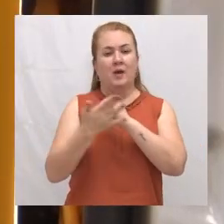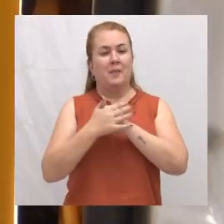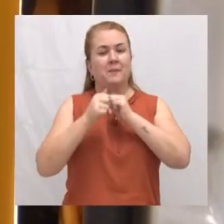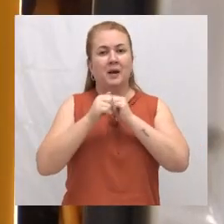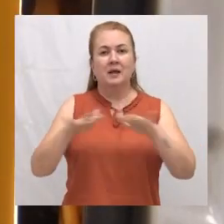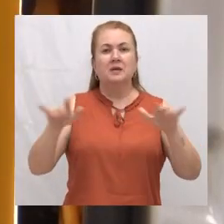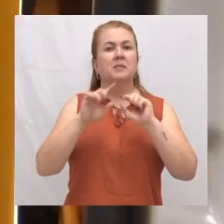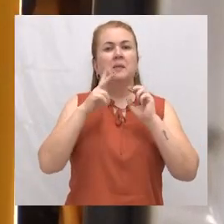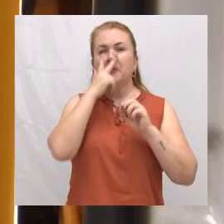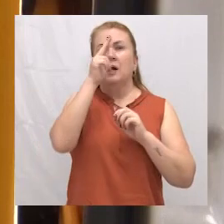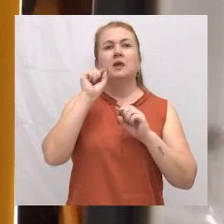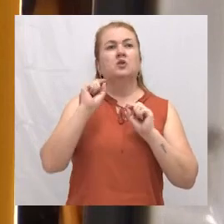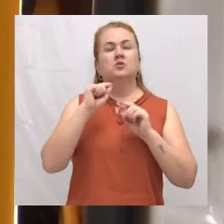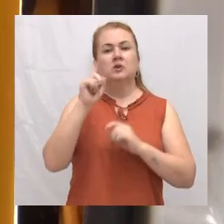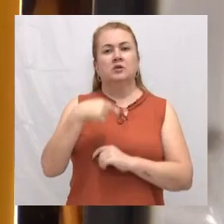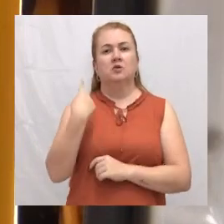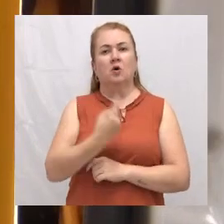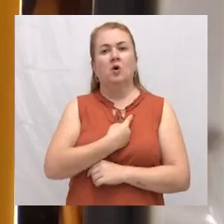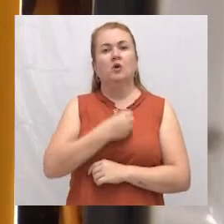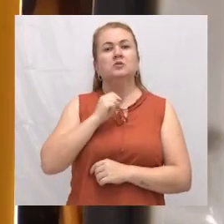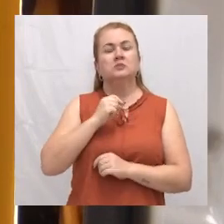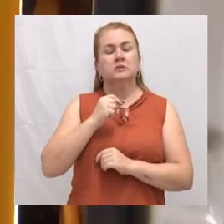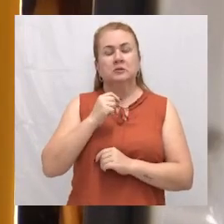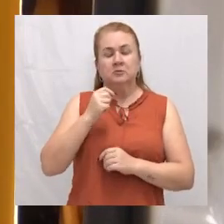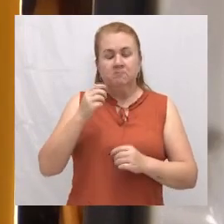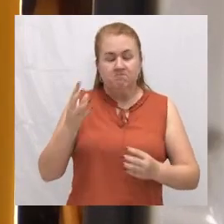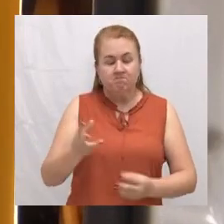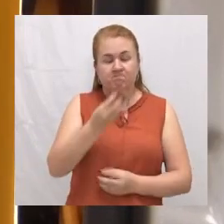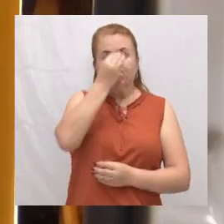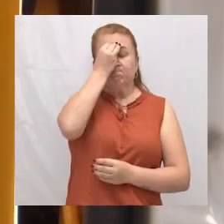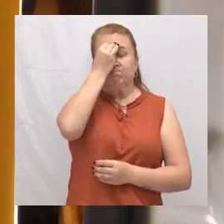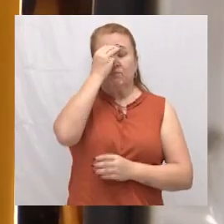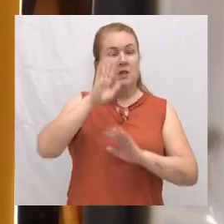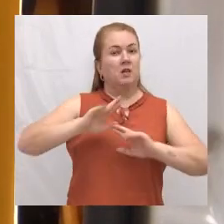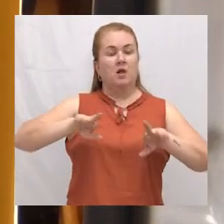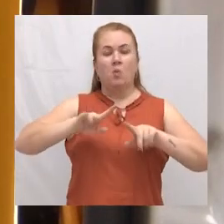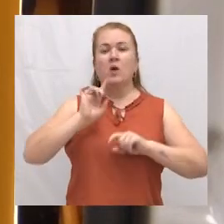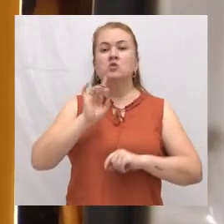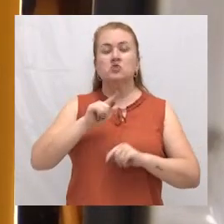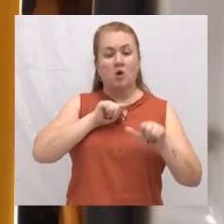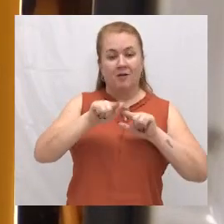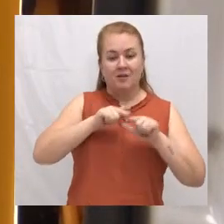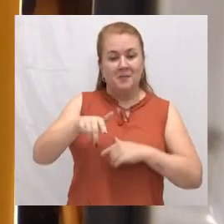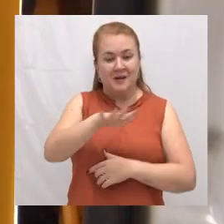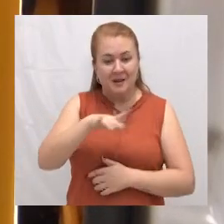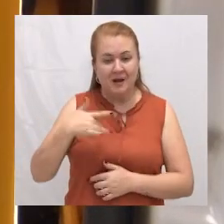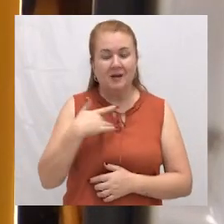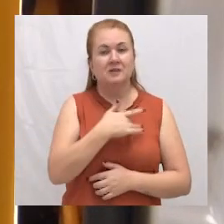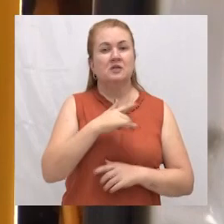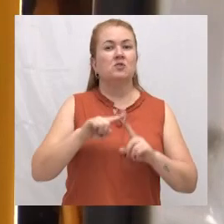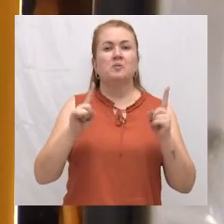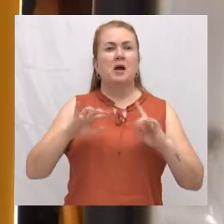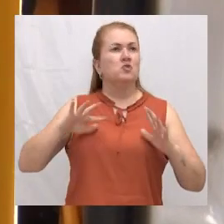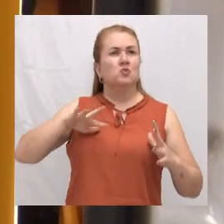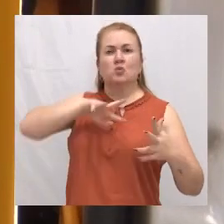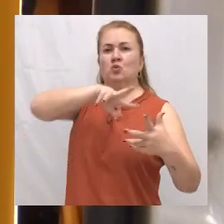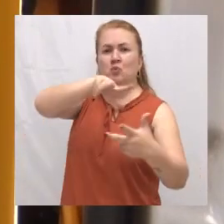para todos nós, não só para nós que estamos diretos na assistência, mas para o mundo.